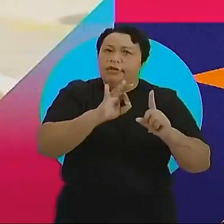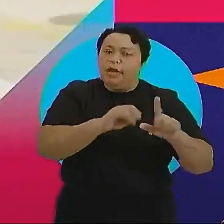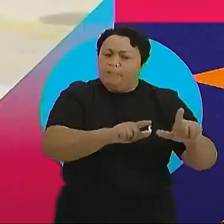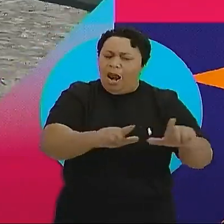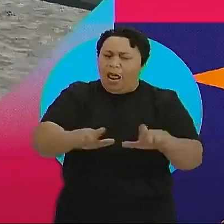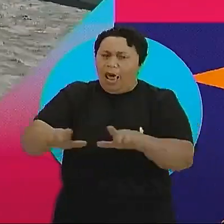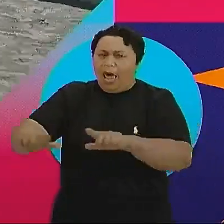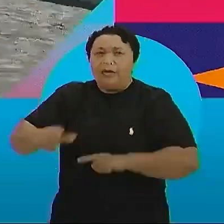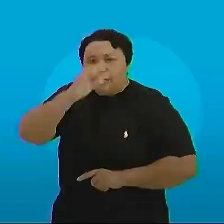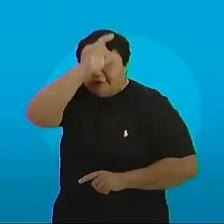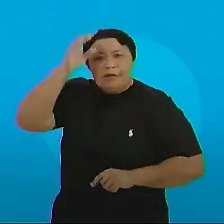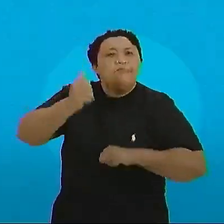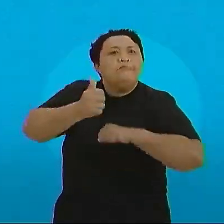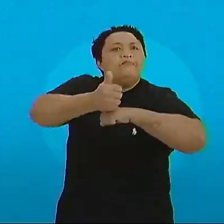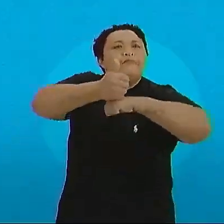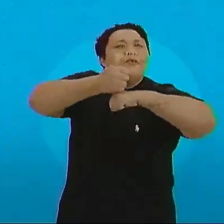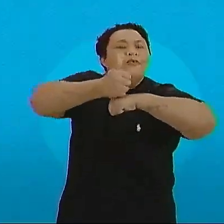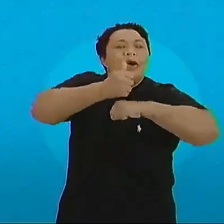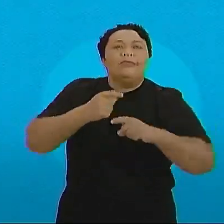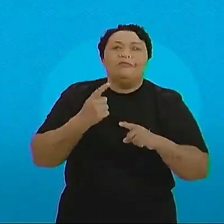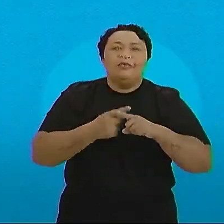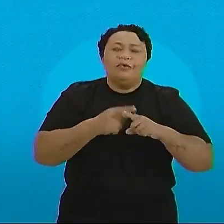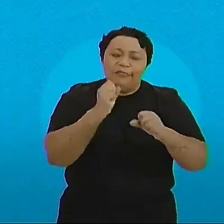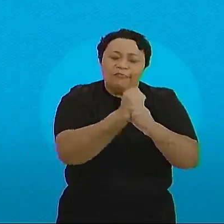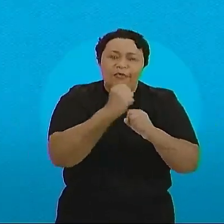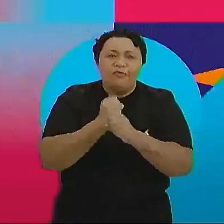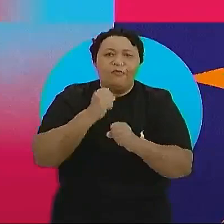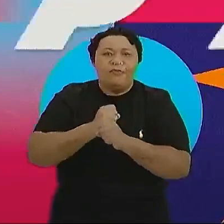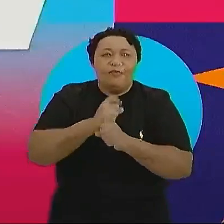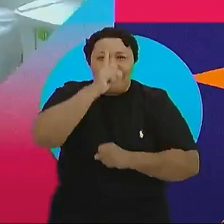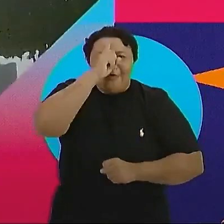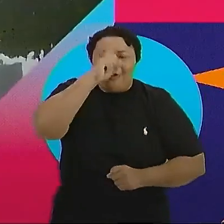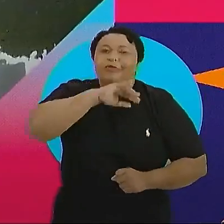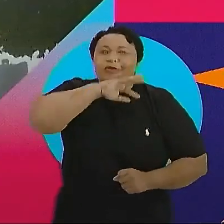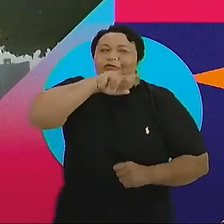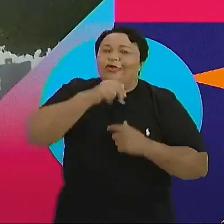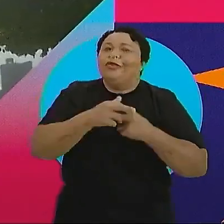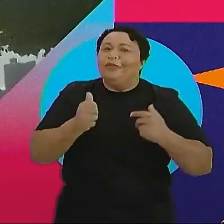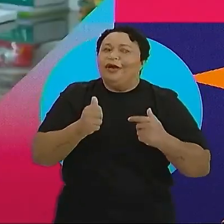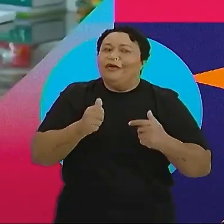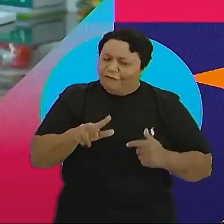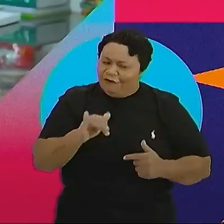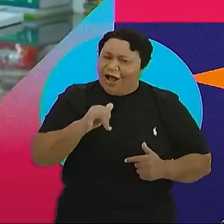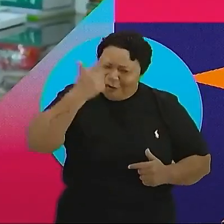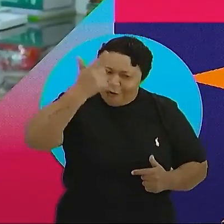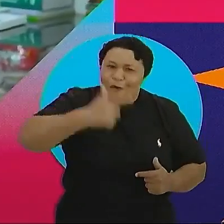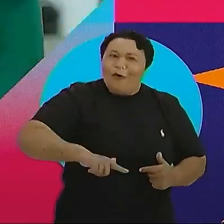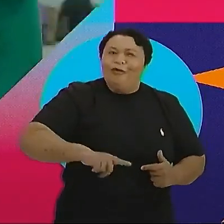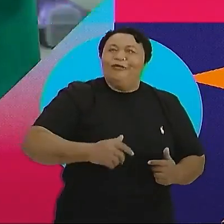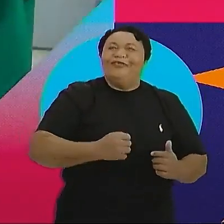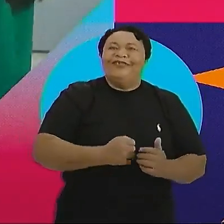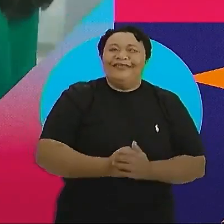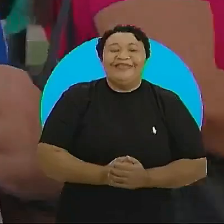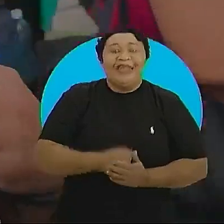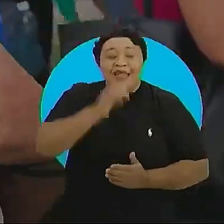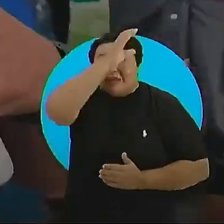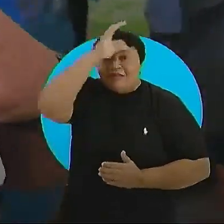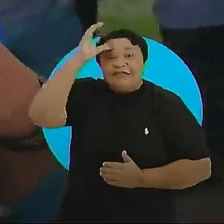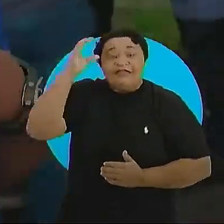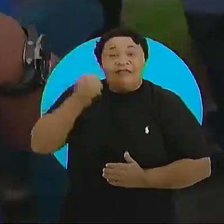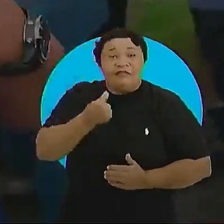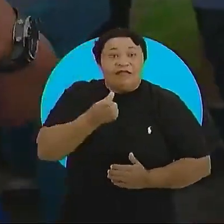pavimentada. Cícero tá em primeiro lugar porque construiu o Hospital do Pet. E vai construir mais um na Zona Sul.